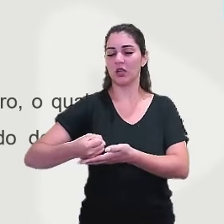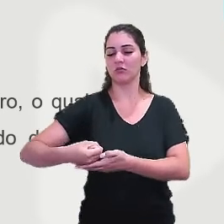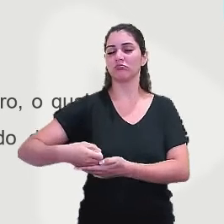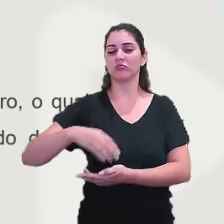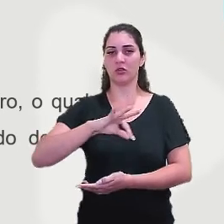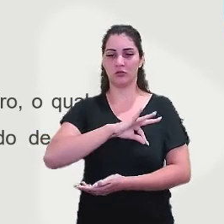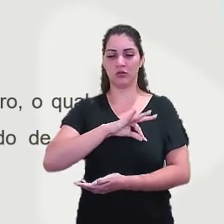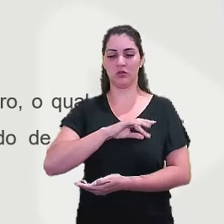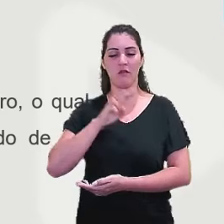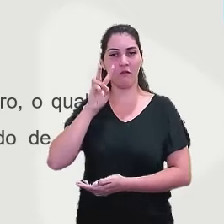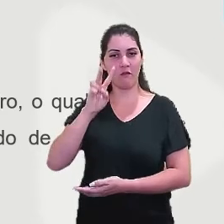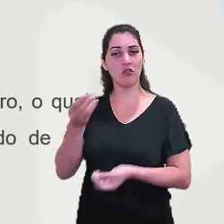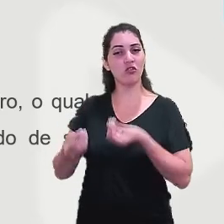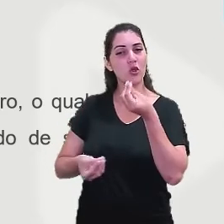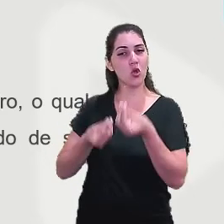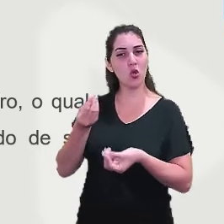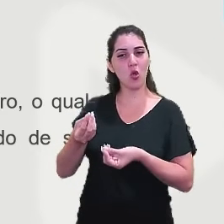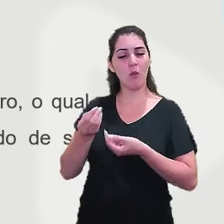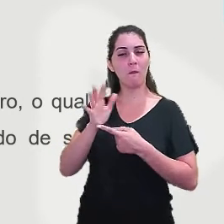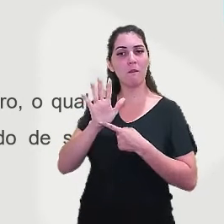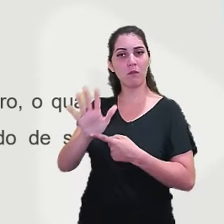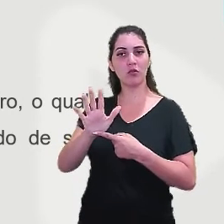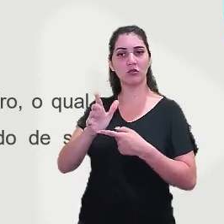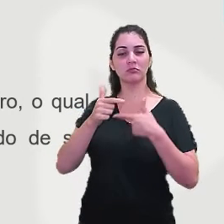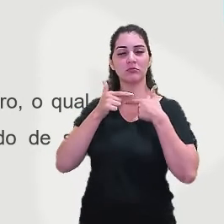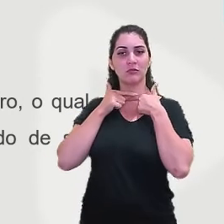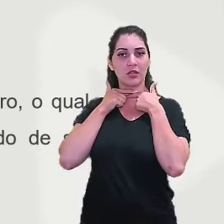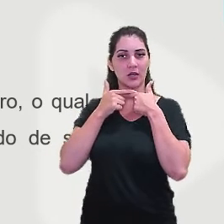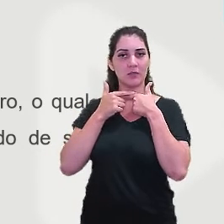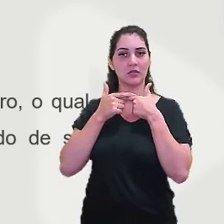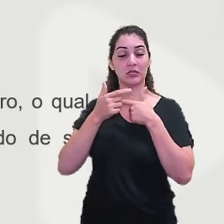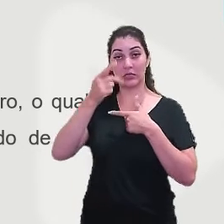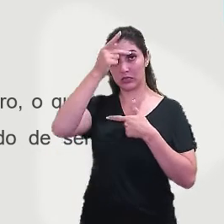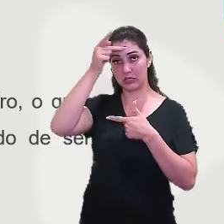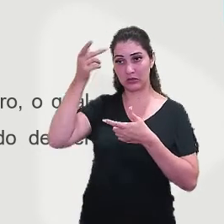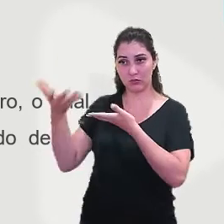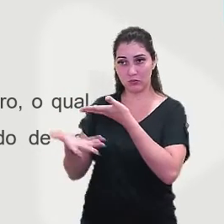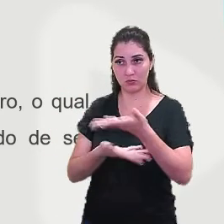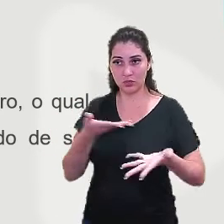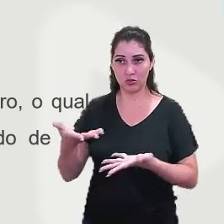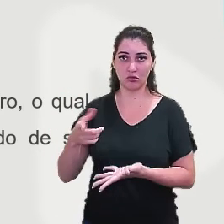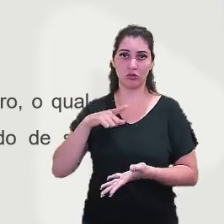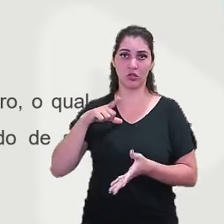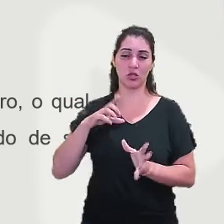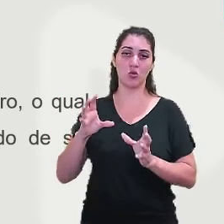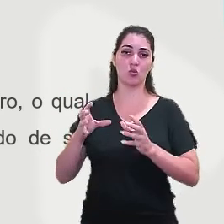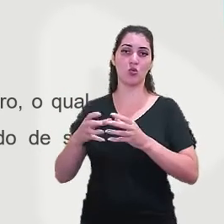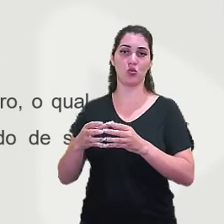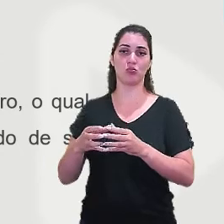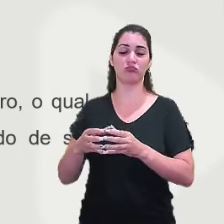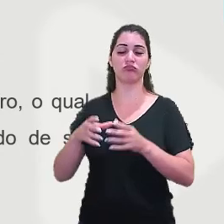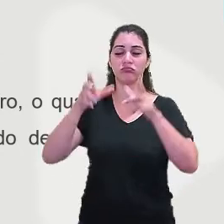ficaram expostas à cabeça das pessoas que faziam parte do bando de Lampião e Maria Bonita.